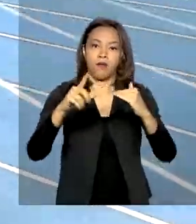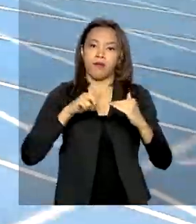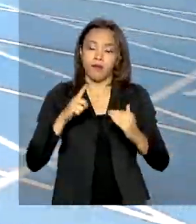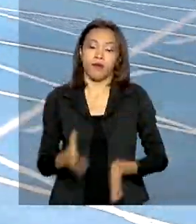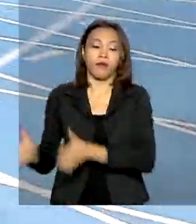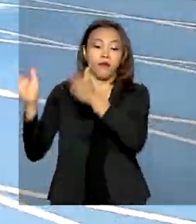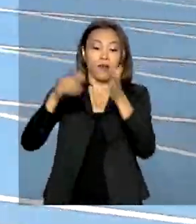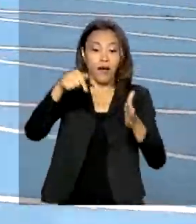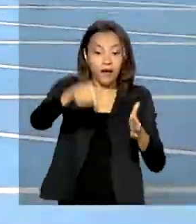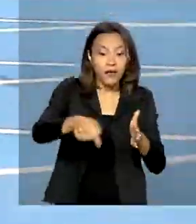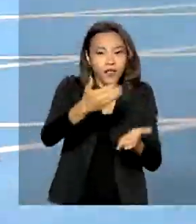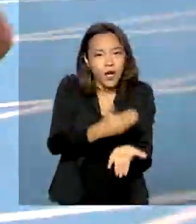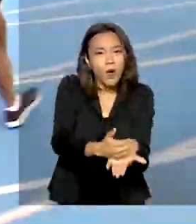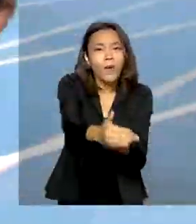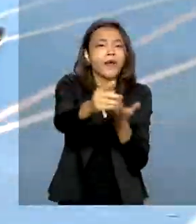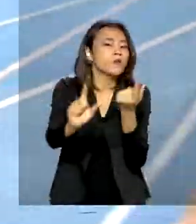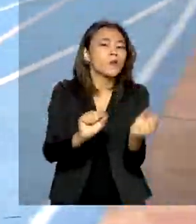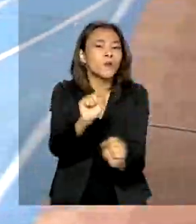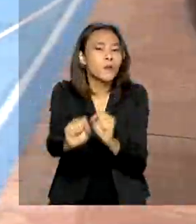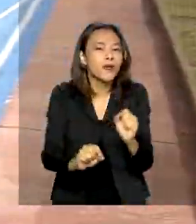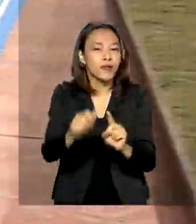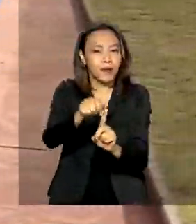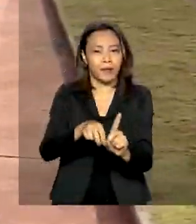por aqui começam em março.